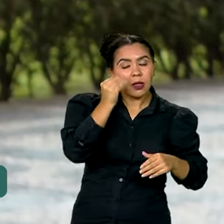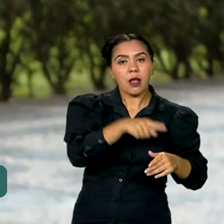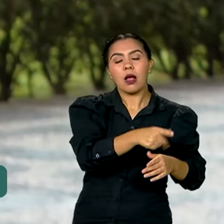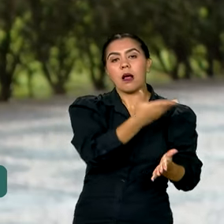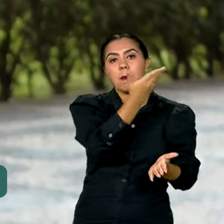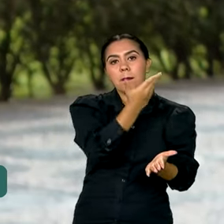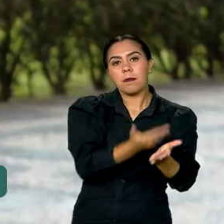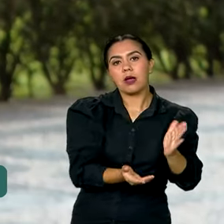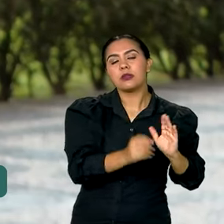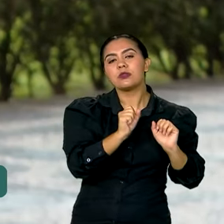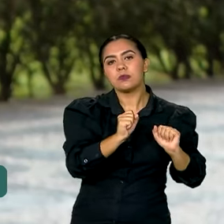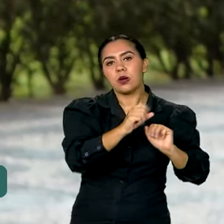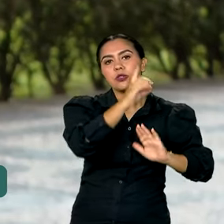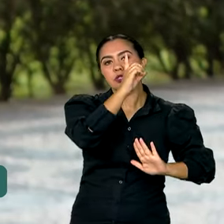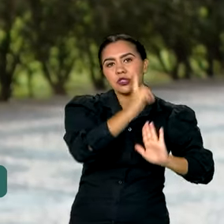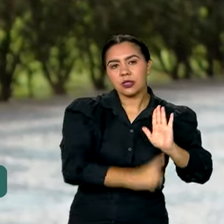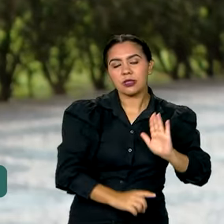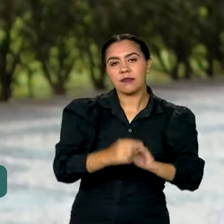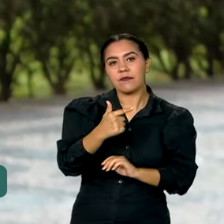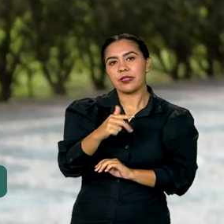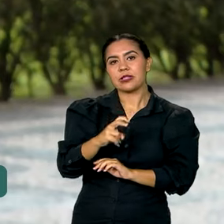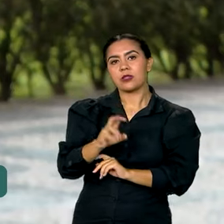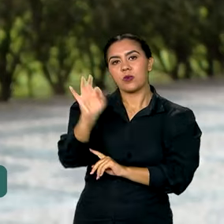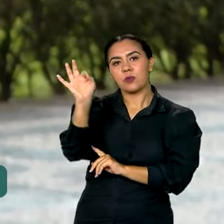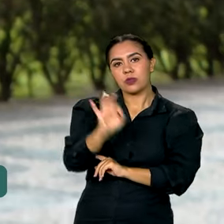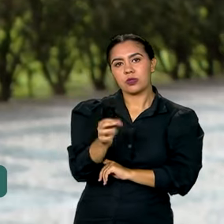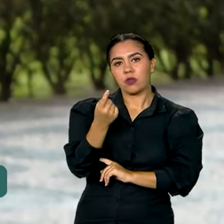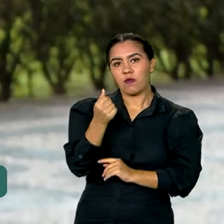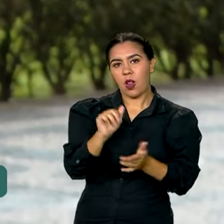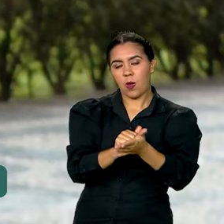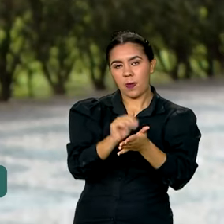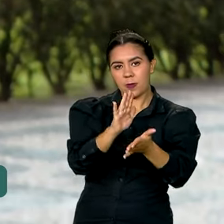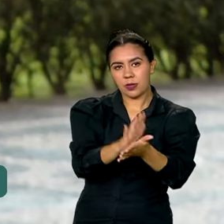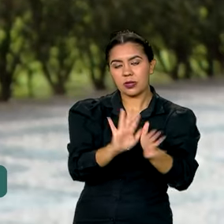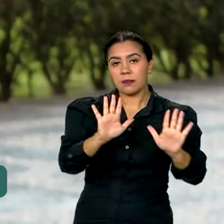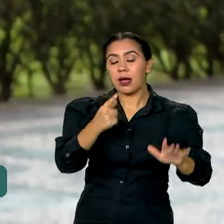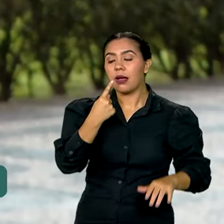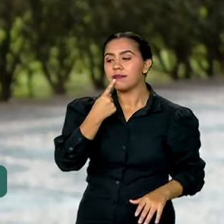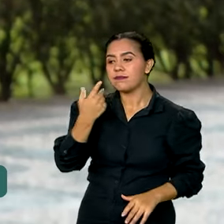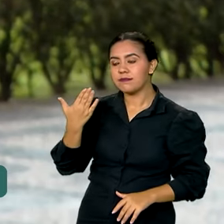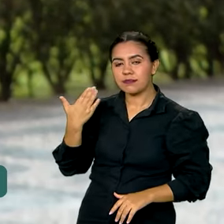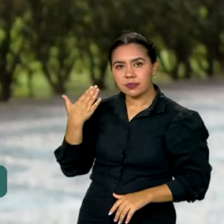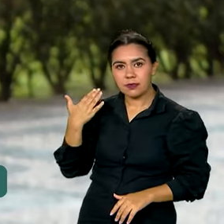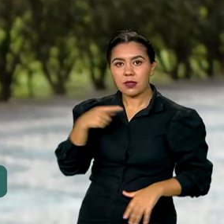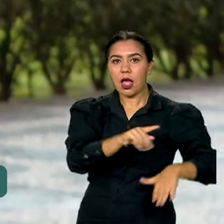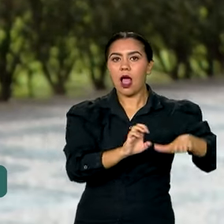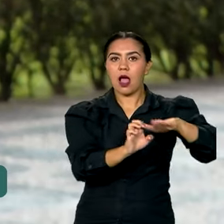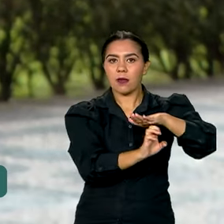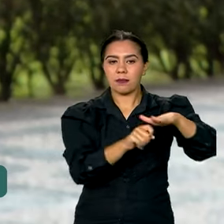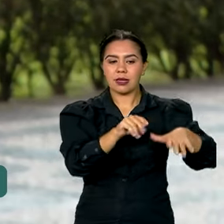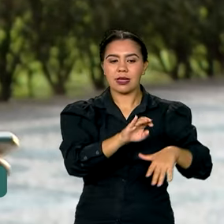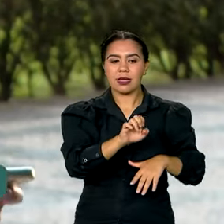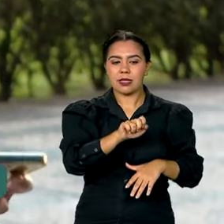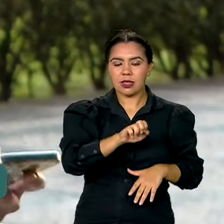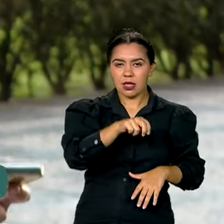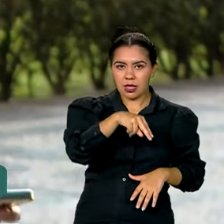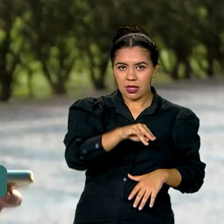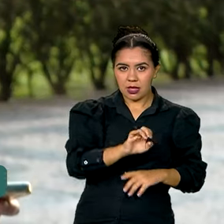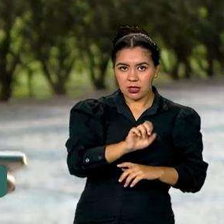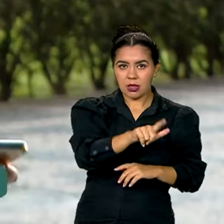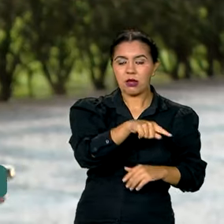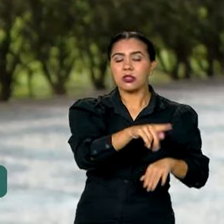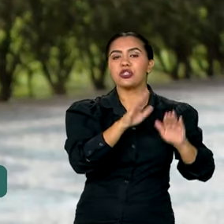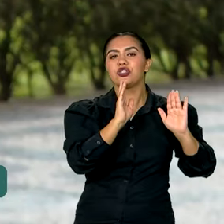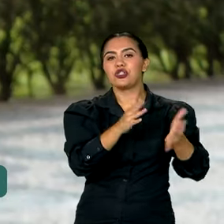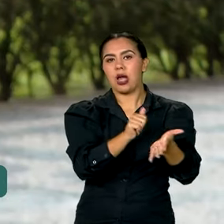redução de 25% no valor da multa. Recentemente, Vanessa, a Enel já havia sido multada por causa dos